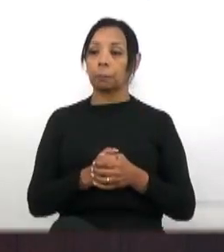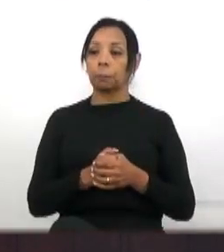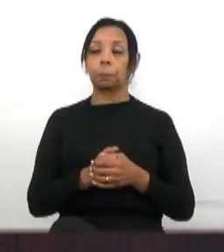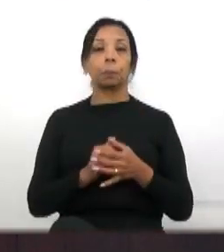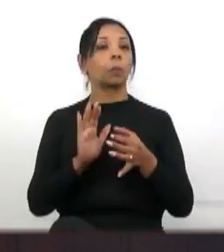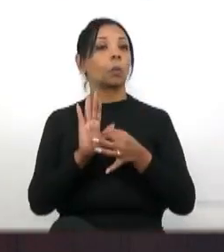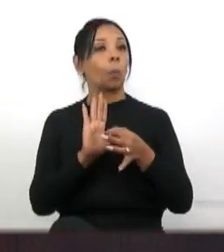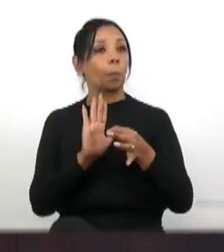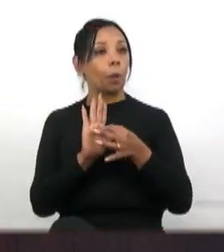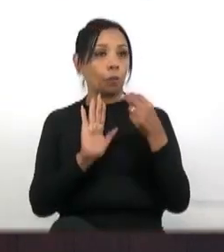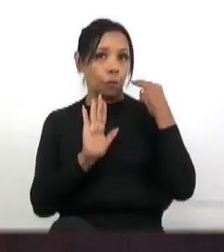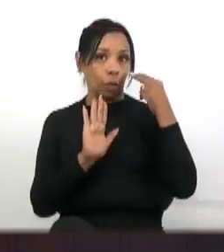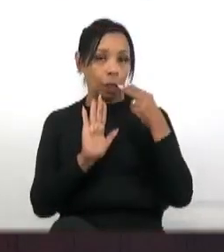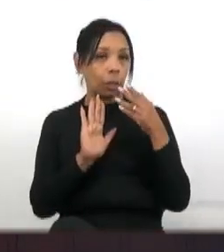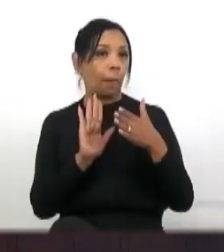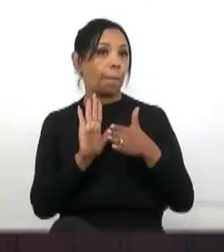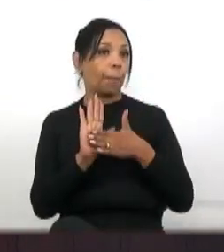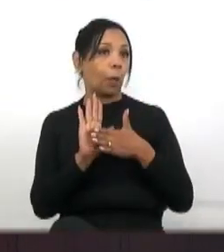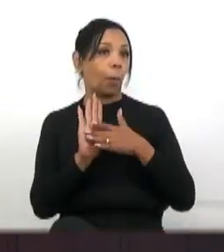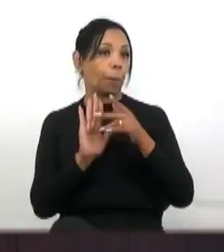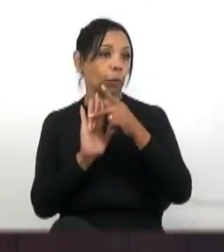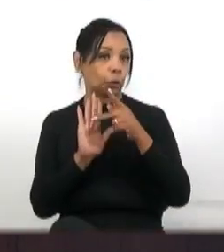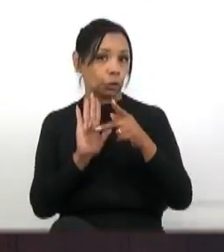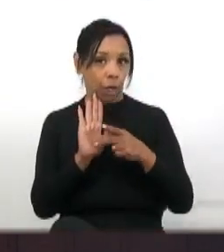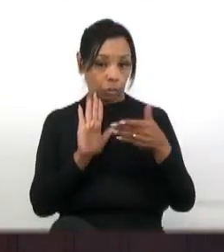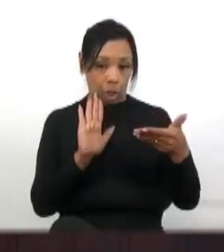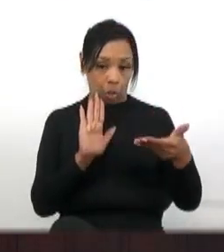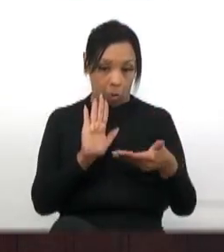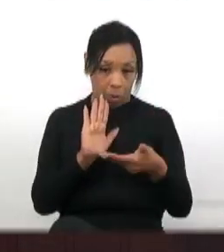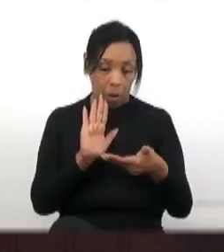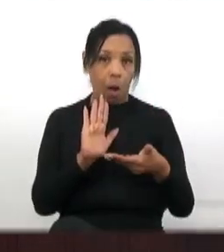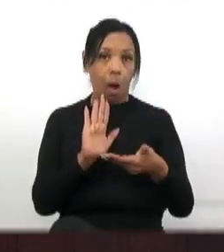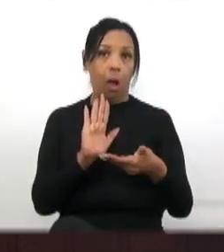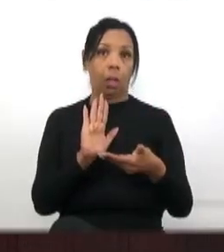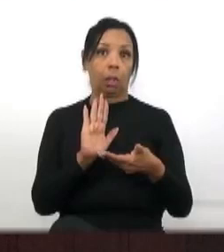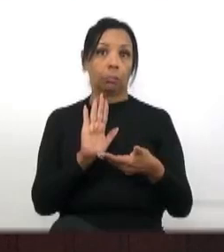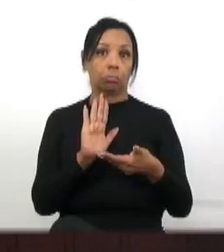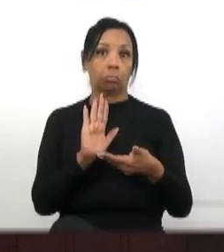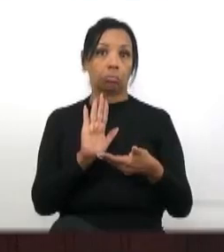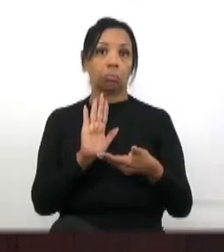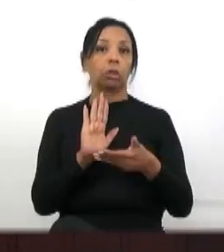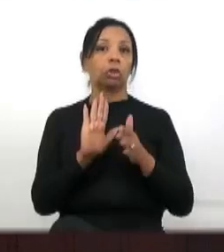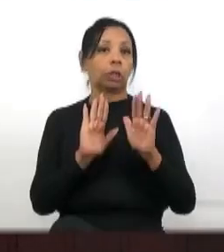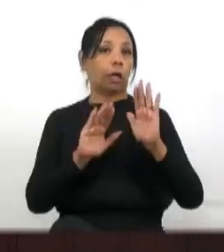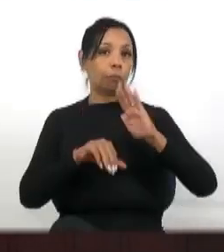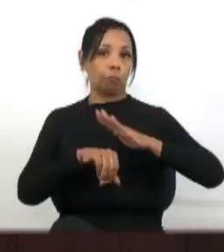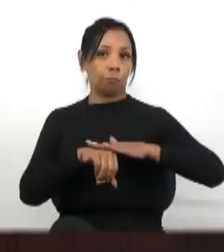vereadores sobre projetos protocolados. Já o fizeram.